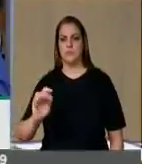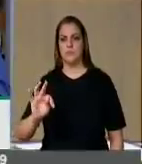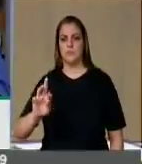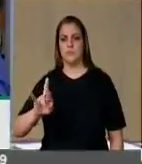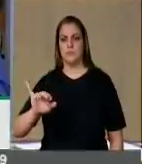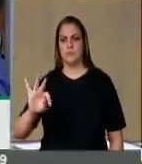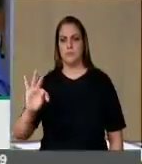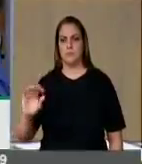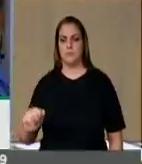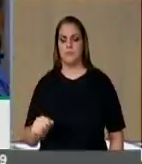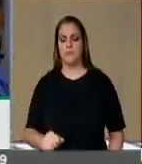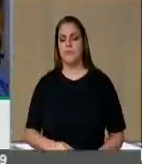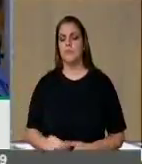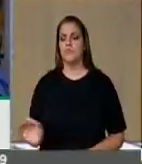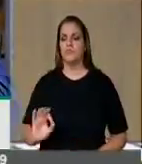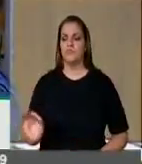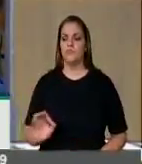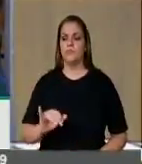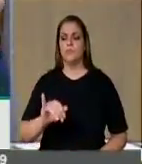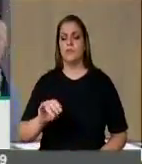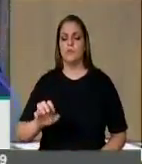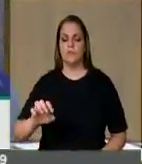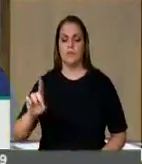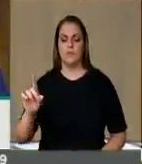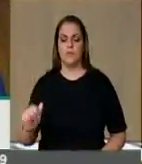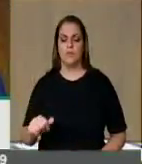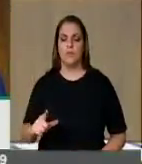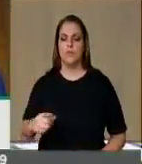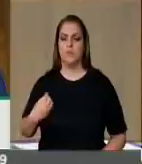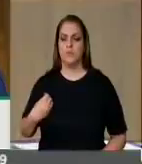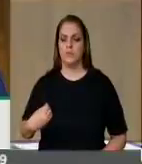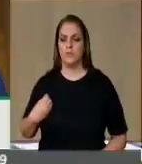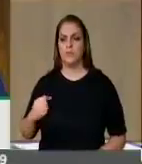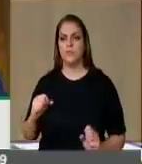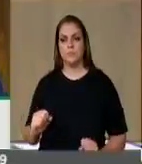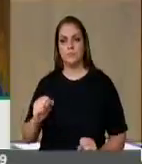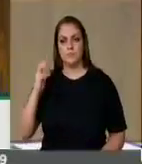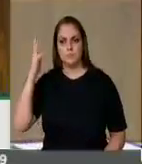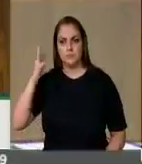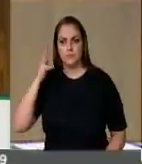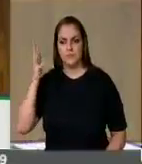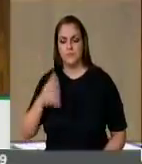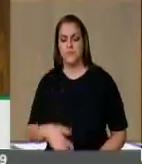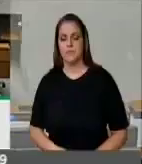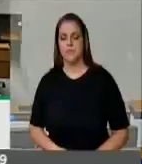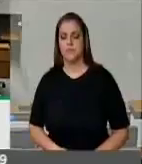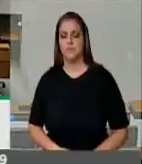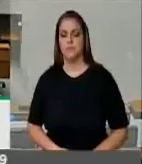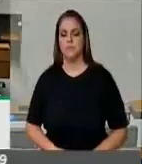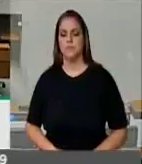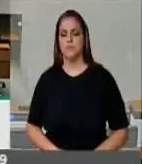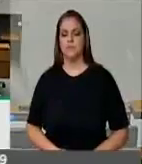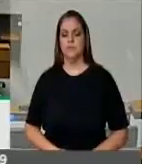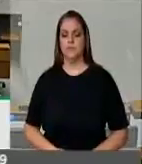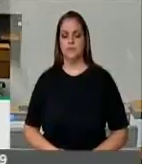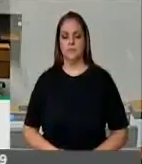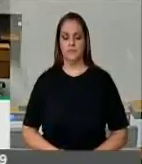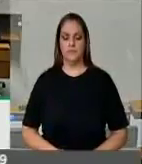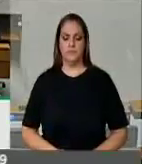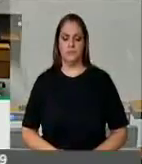Sr. deputada Ieda Cruz, já se encontra na tribuna, gostaria de passar a palavra a vossa excelência. Sr. Presidente, deputada